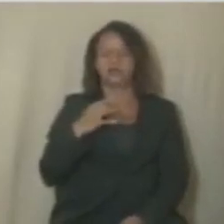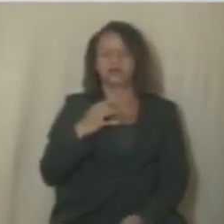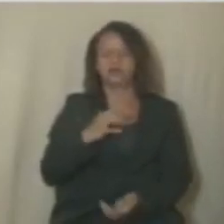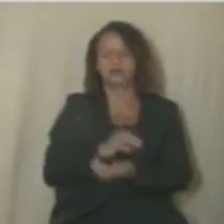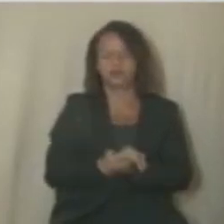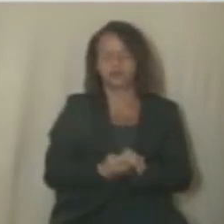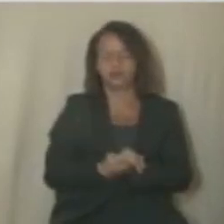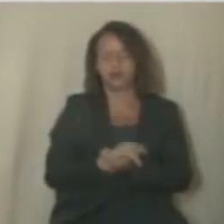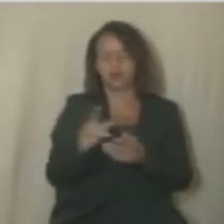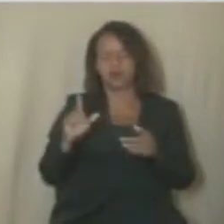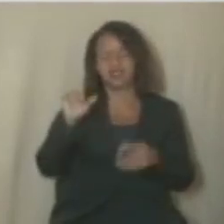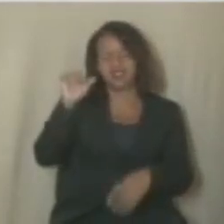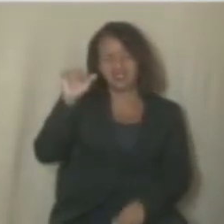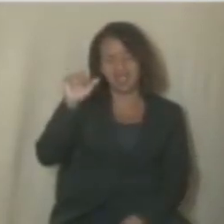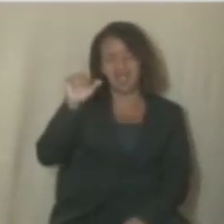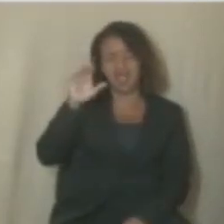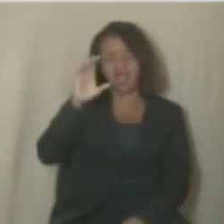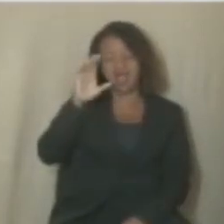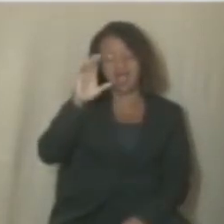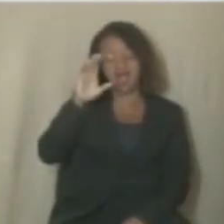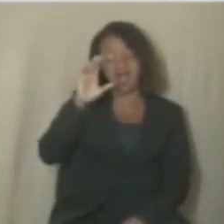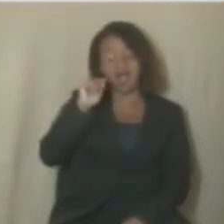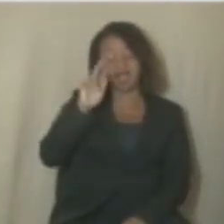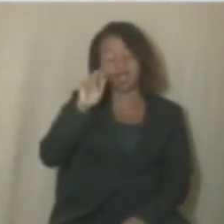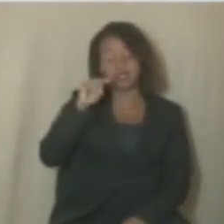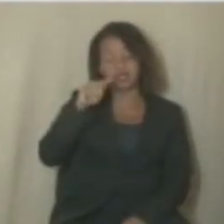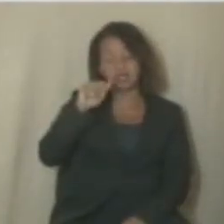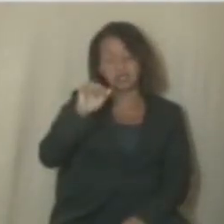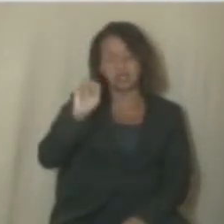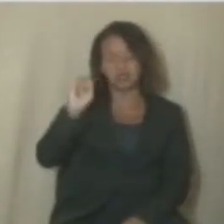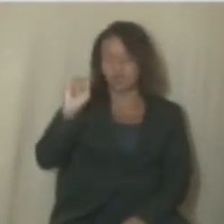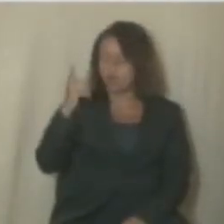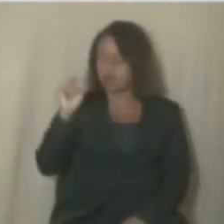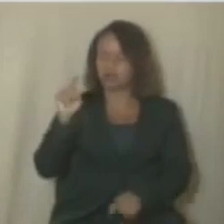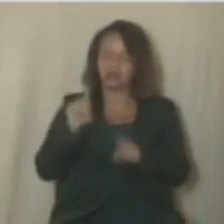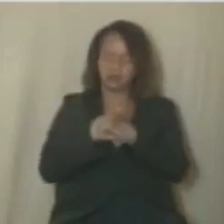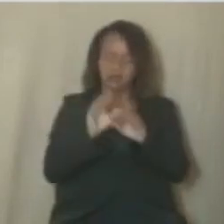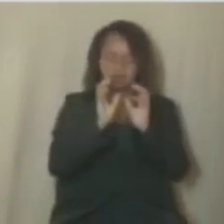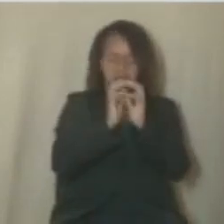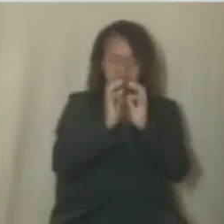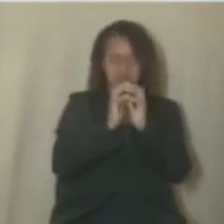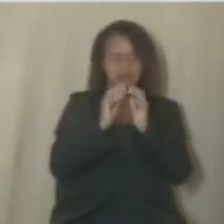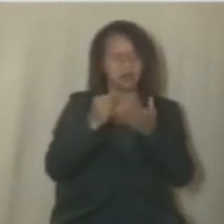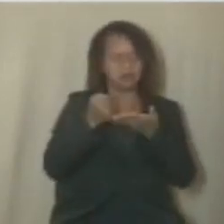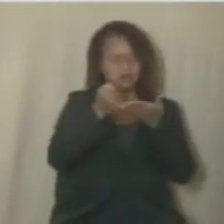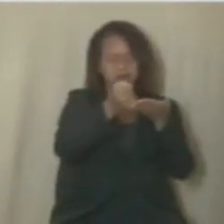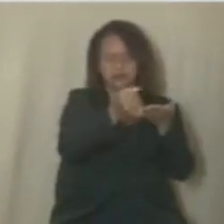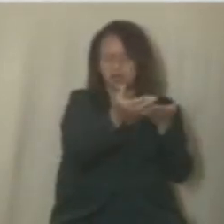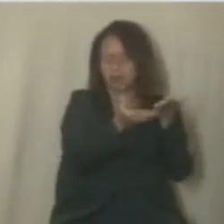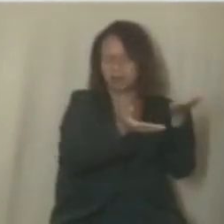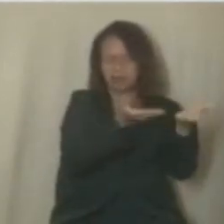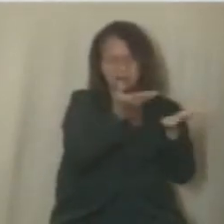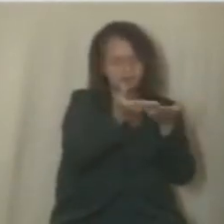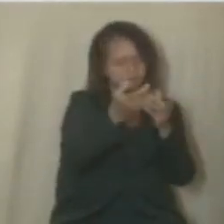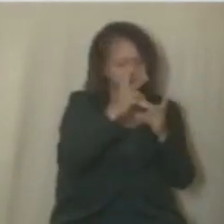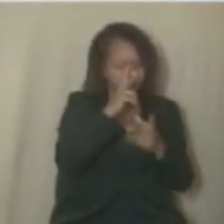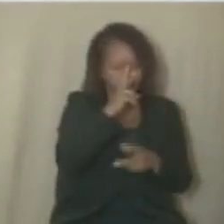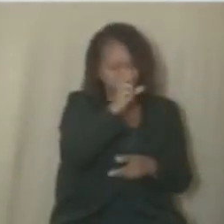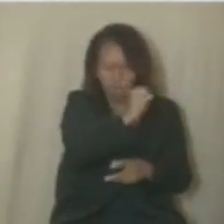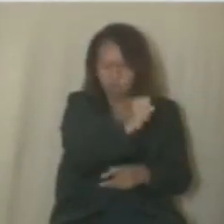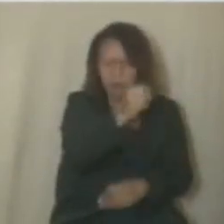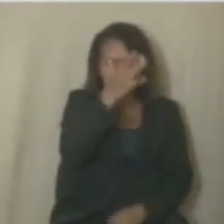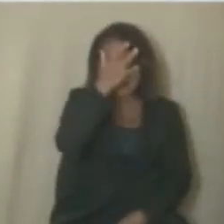a Arquidiocese de Olinda e Recife presta um serviço de assistência forte, intenso